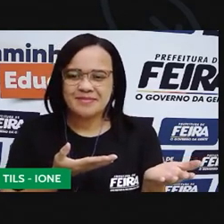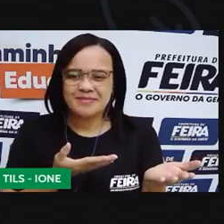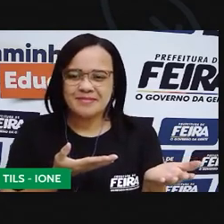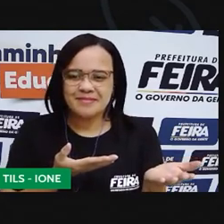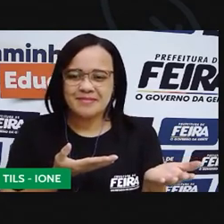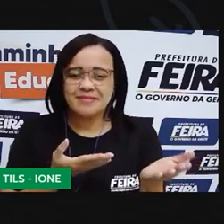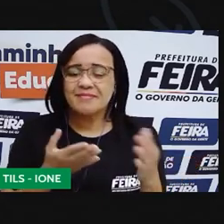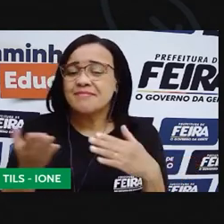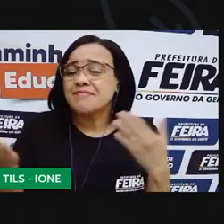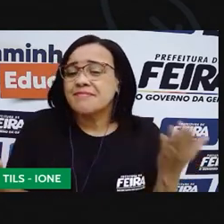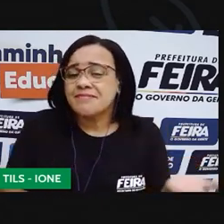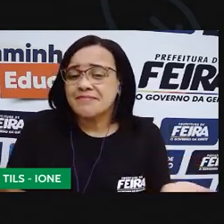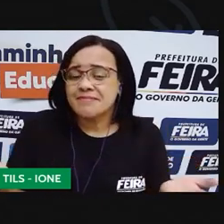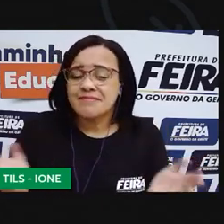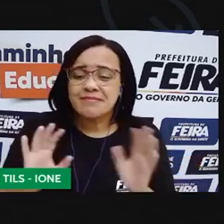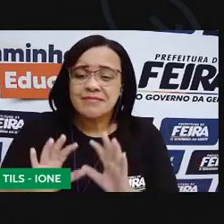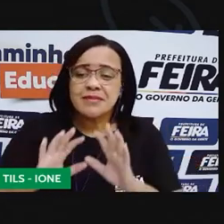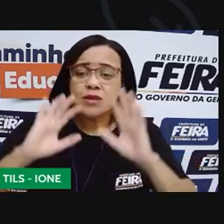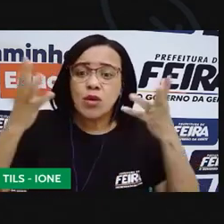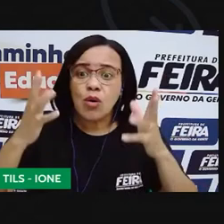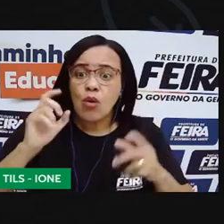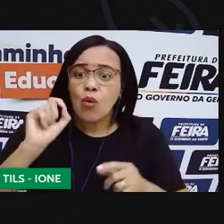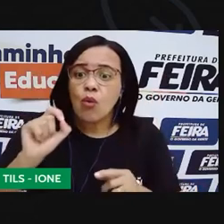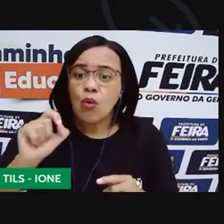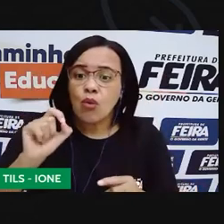E aí, o foi que aconteceu?